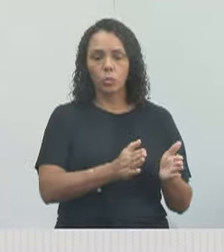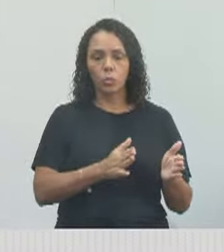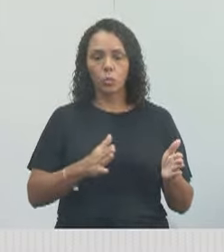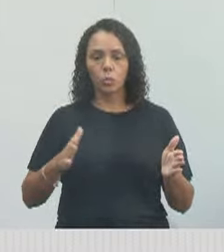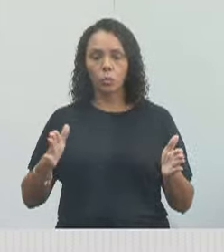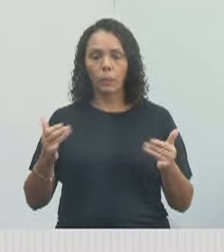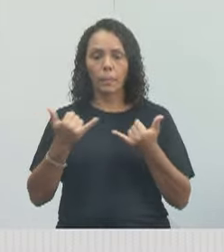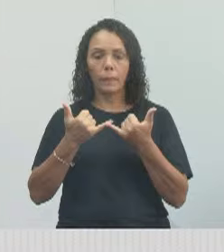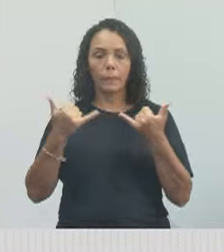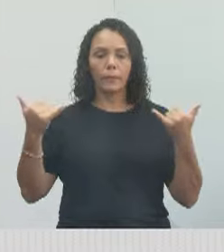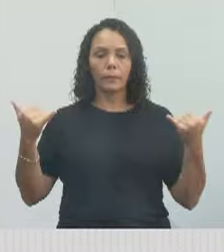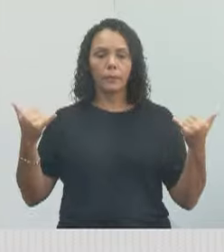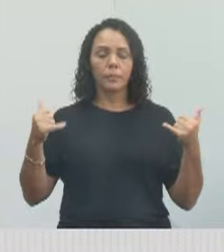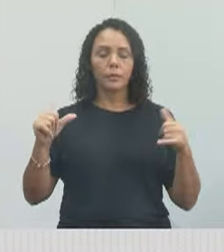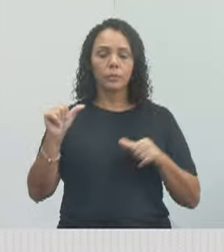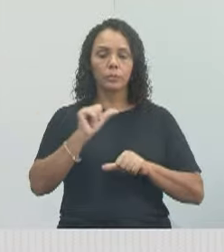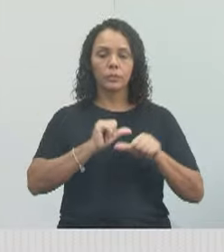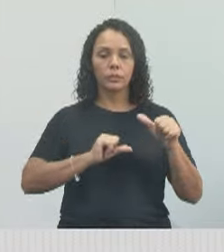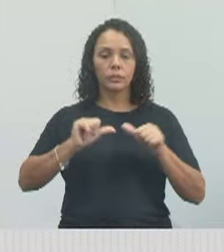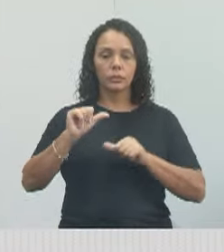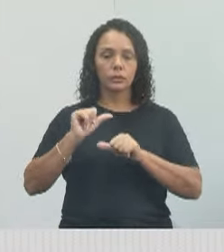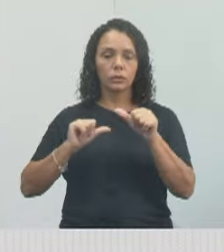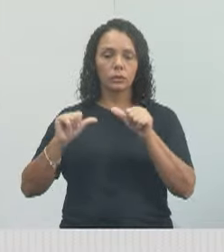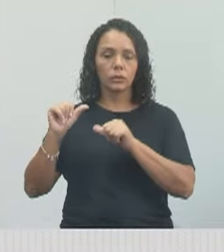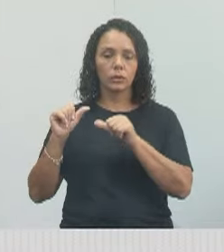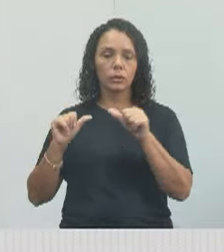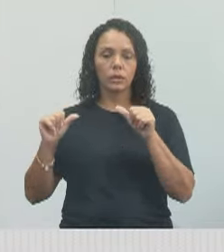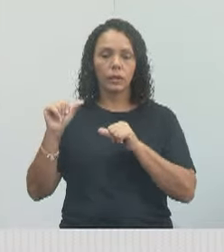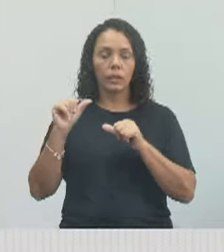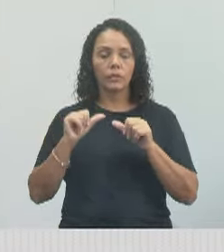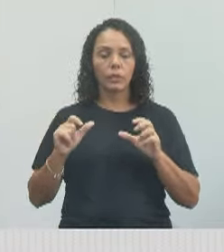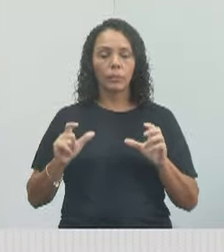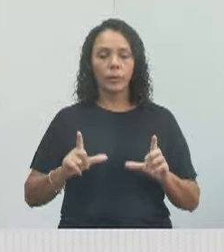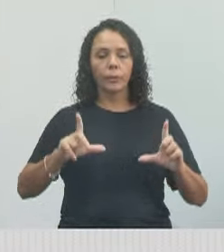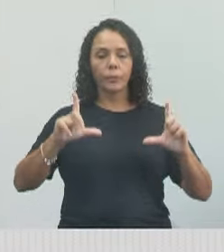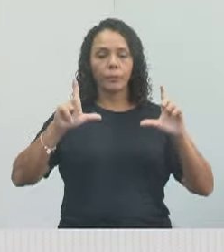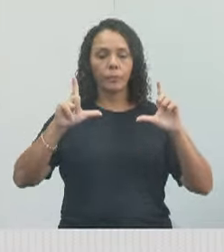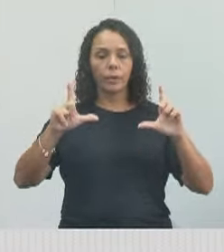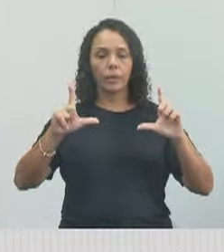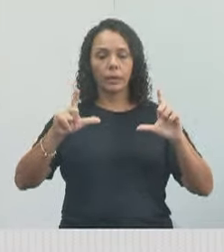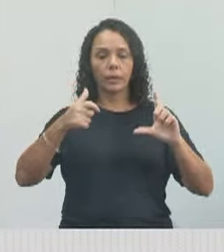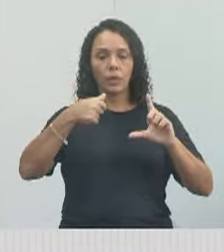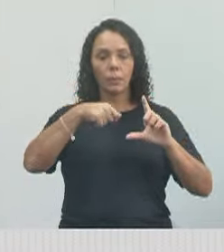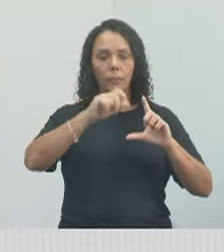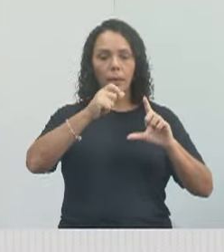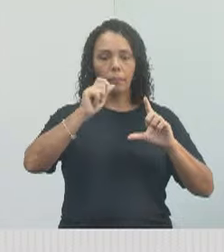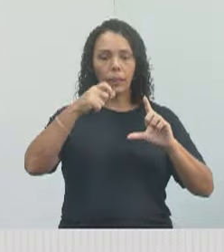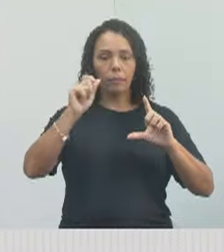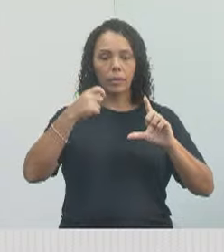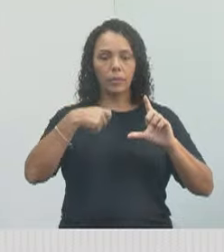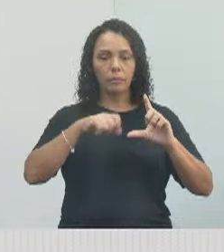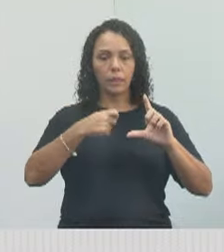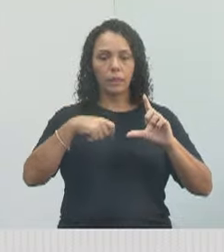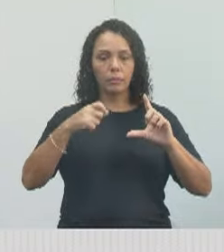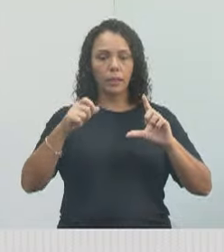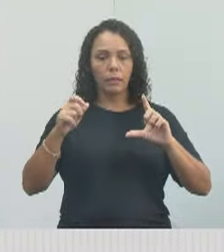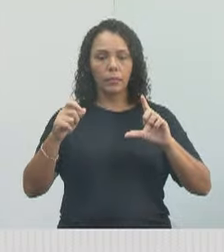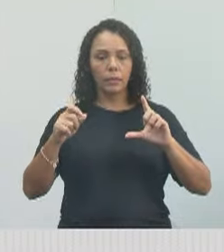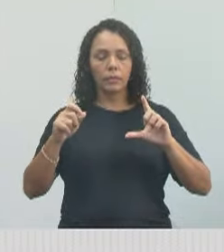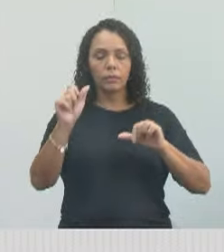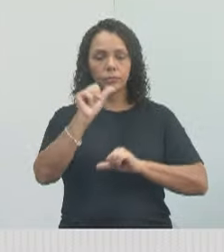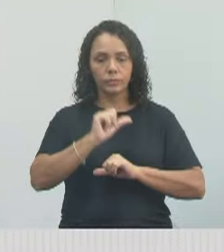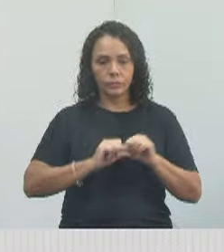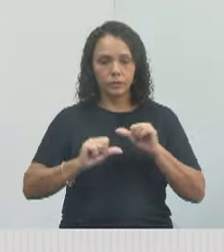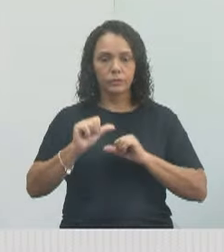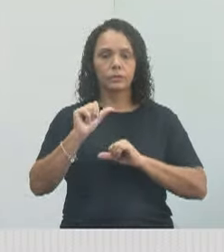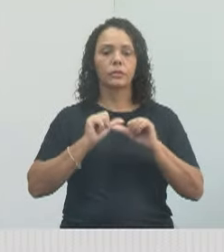cabeamento, troca de disjuntores. Então, será um trabalho onde ajudará muito